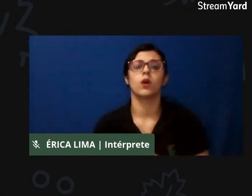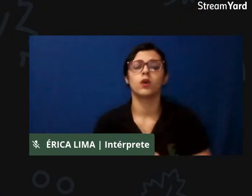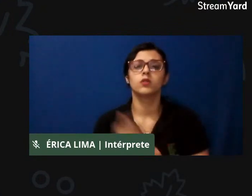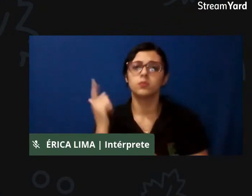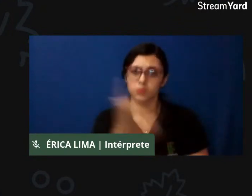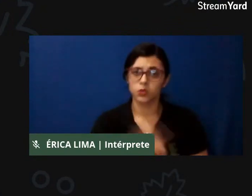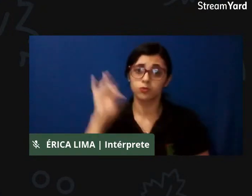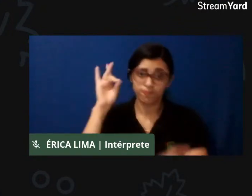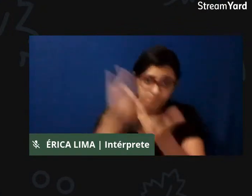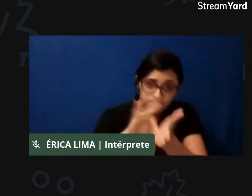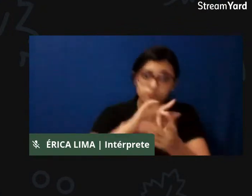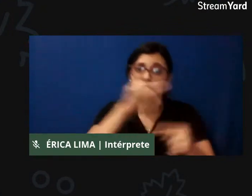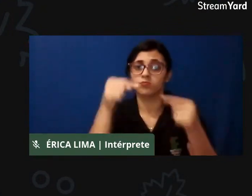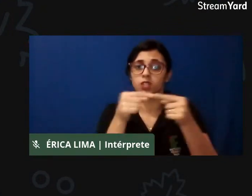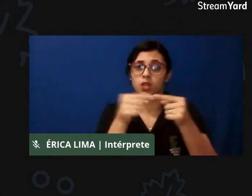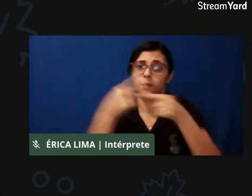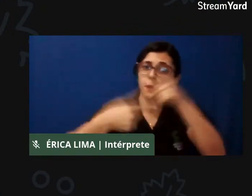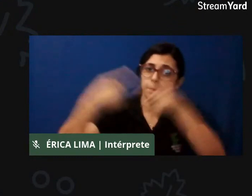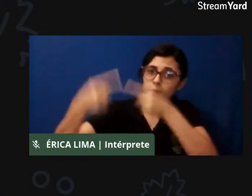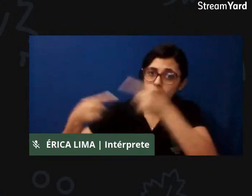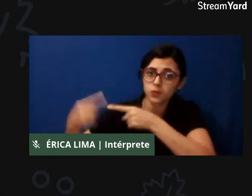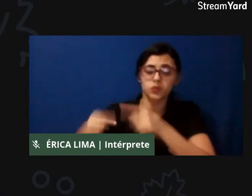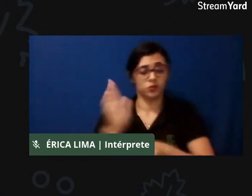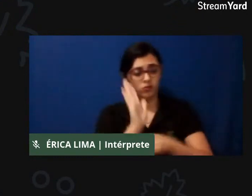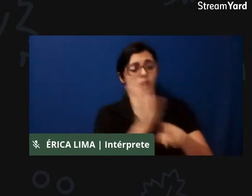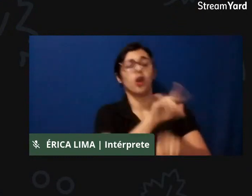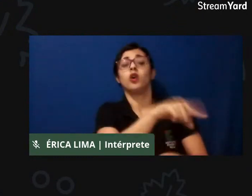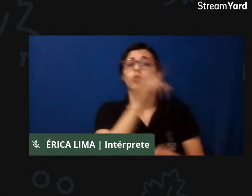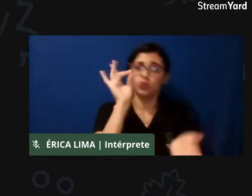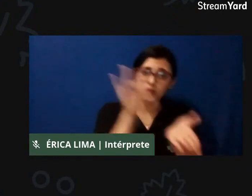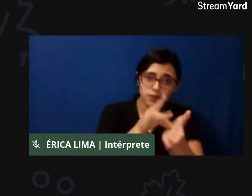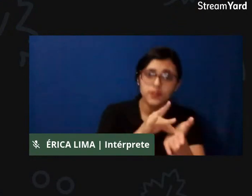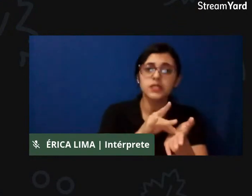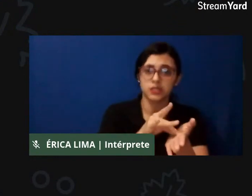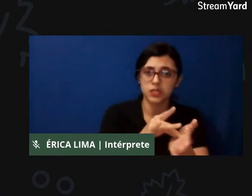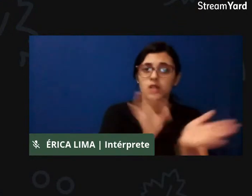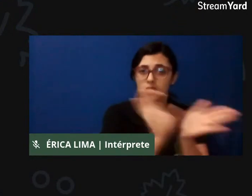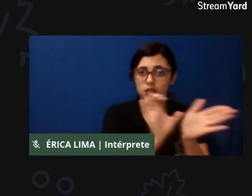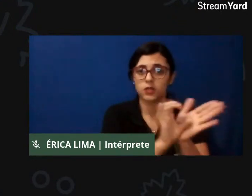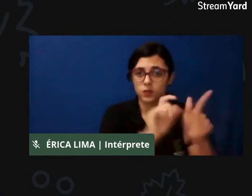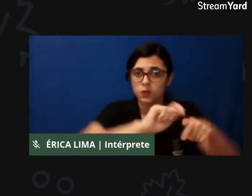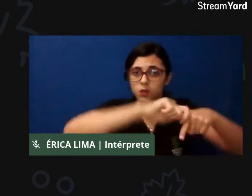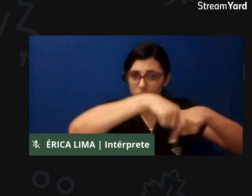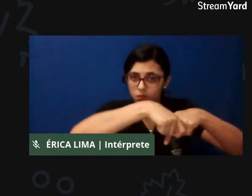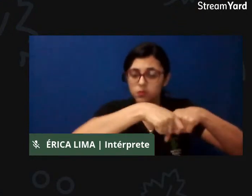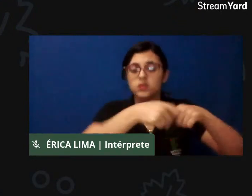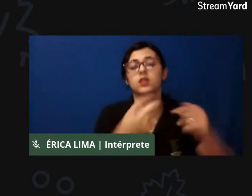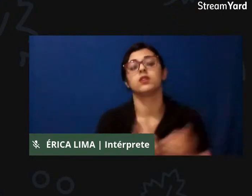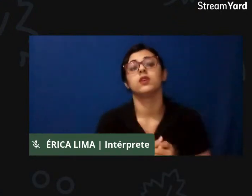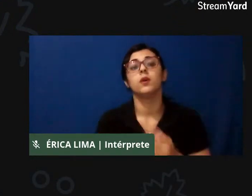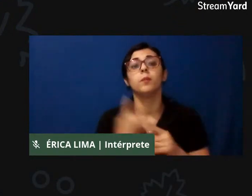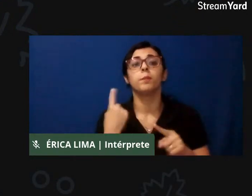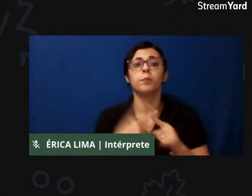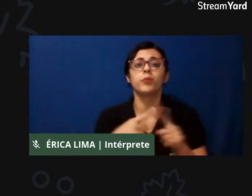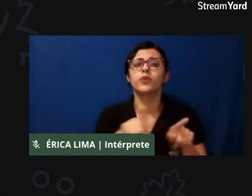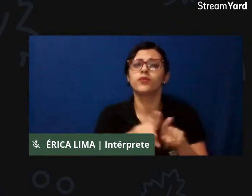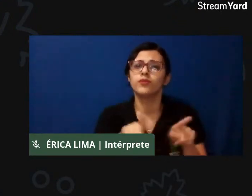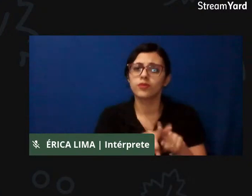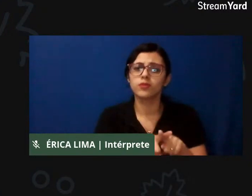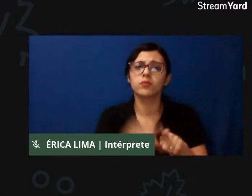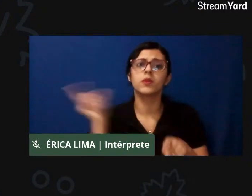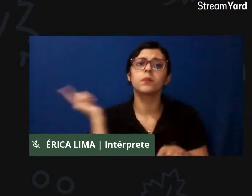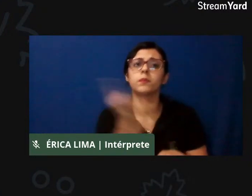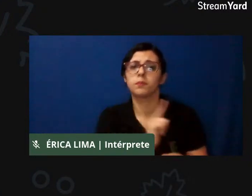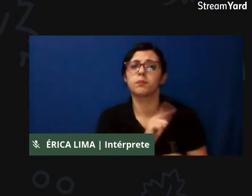públicas que venham de fato nos atender e que a partir da existência que elas consigam também chegar à